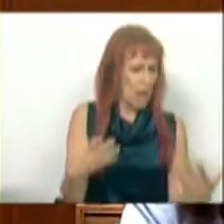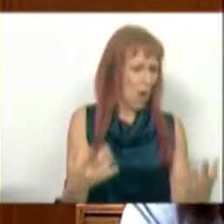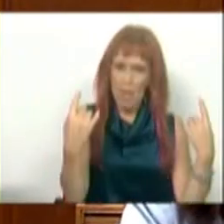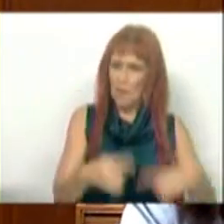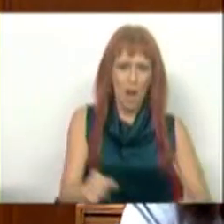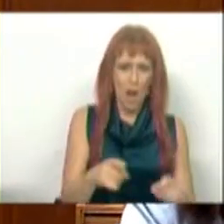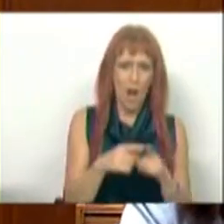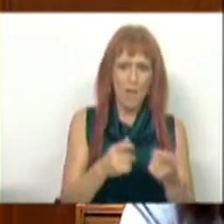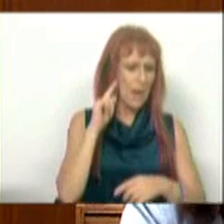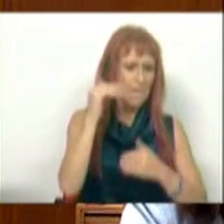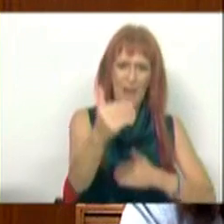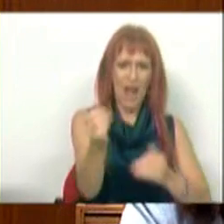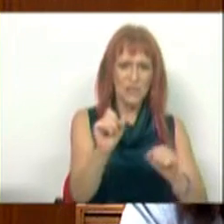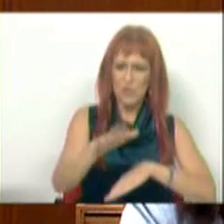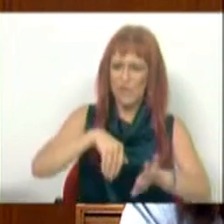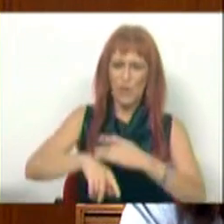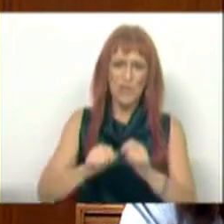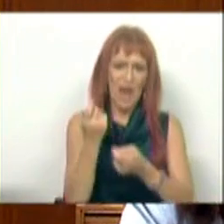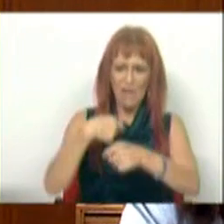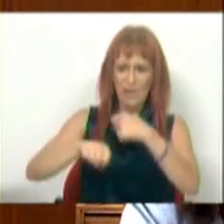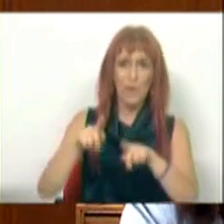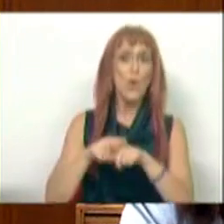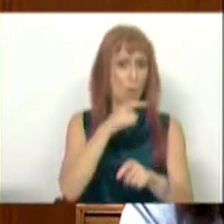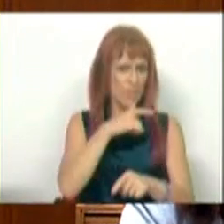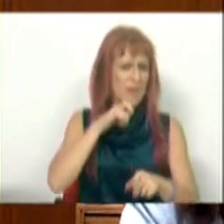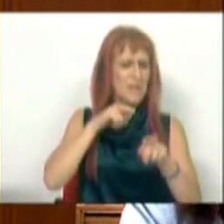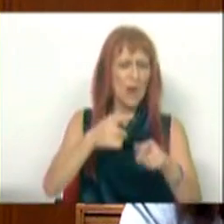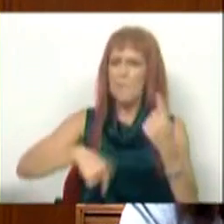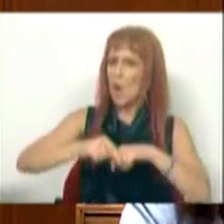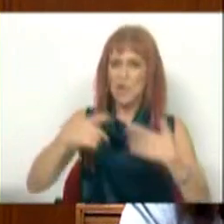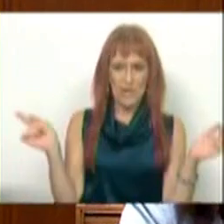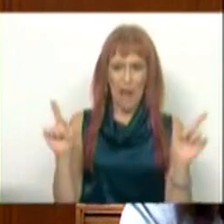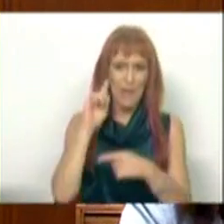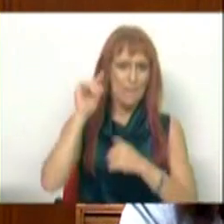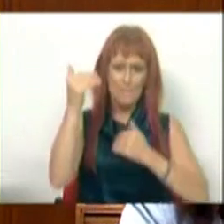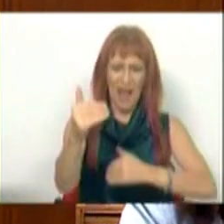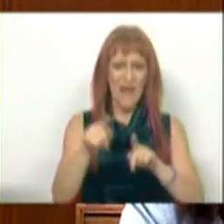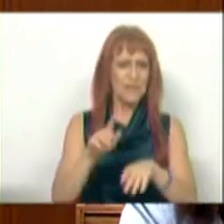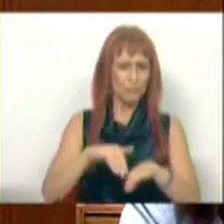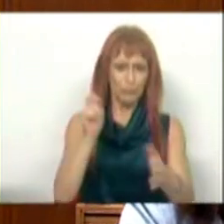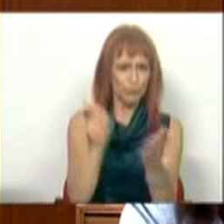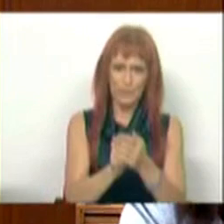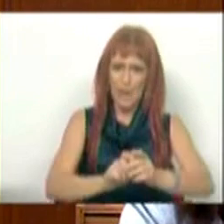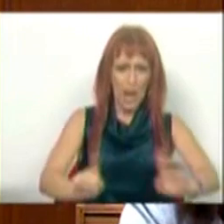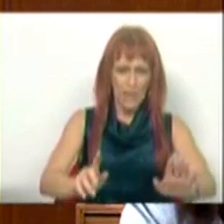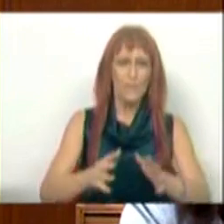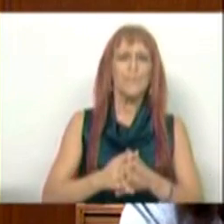momento nenhum prazo para fazer a sua venda. Há esse compromisso, mas nós não temos nenhum prazo estabelecido.